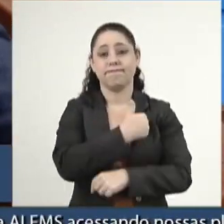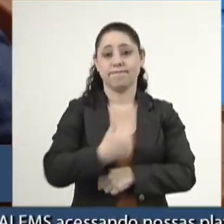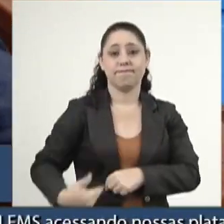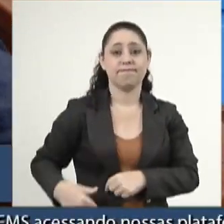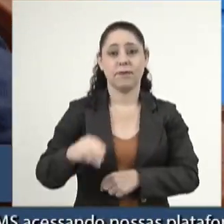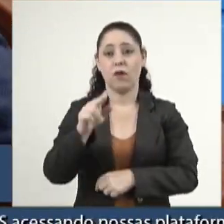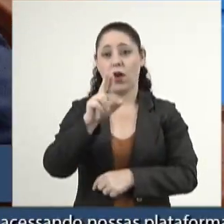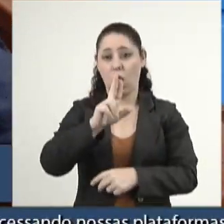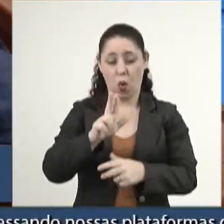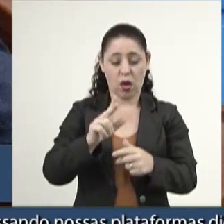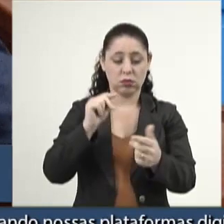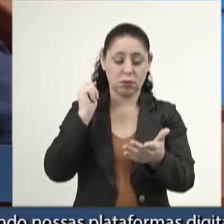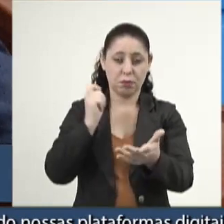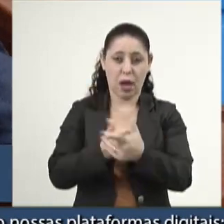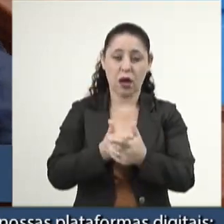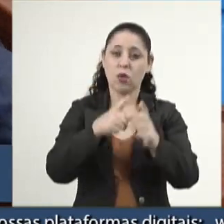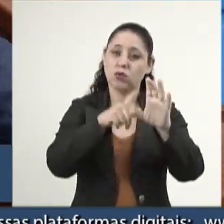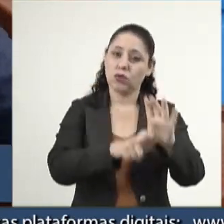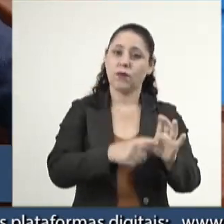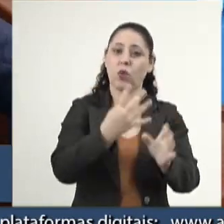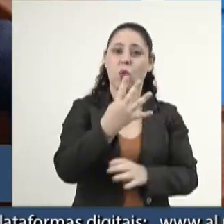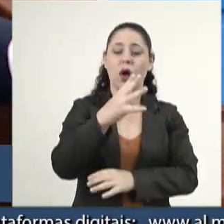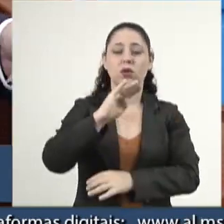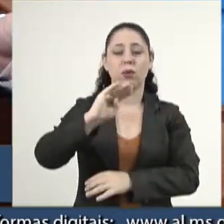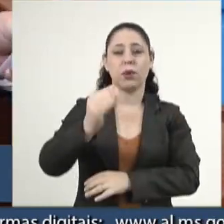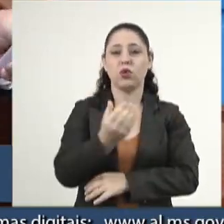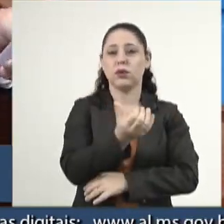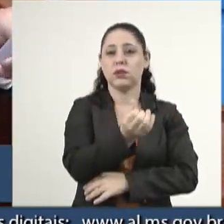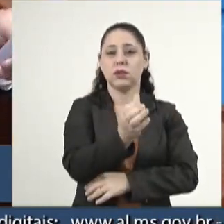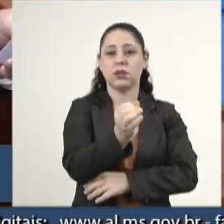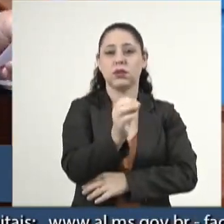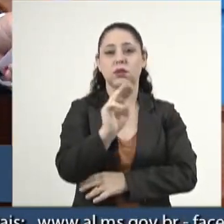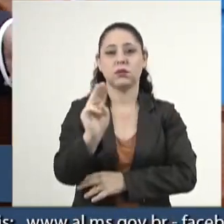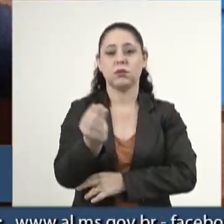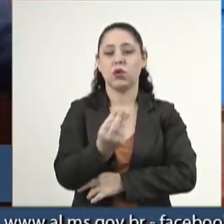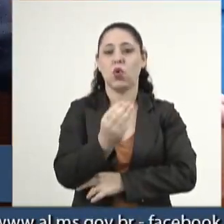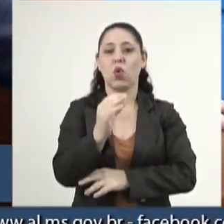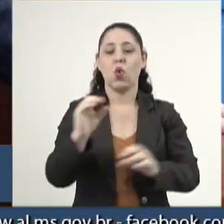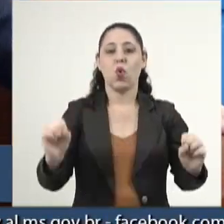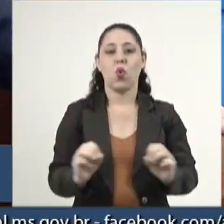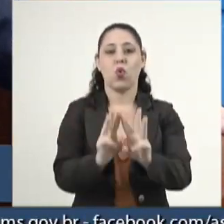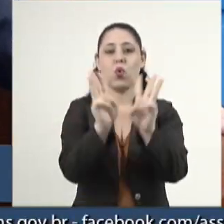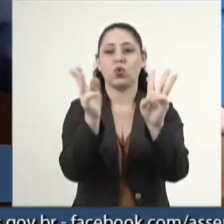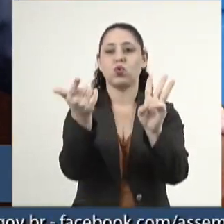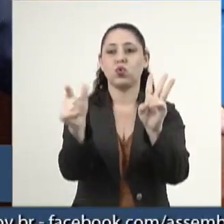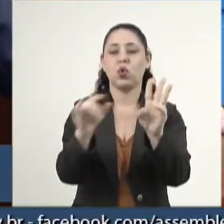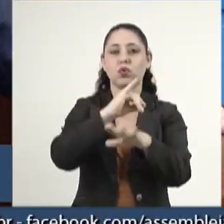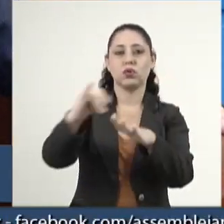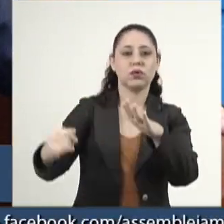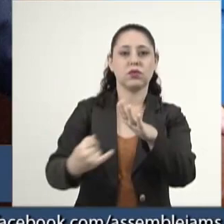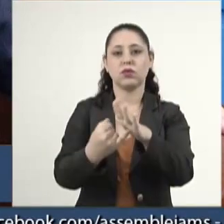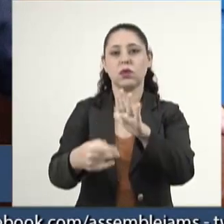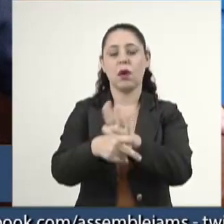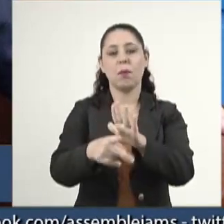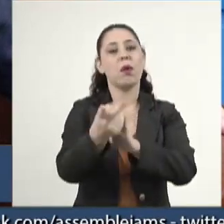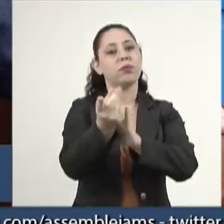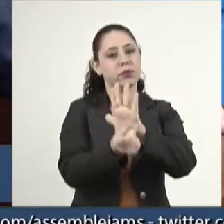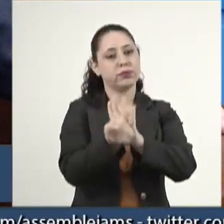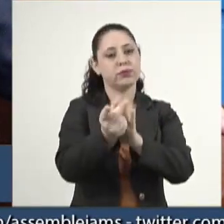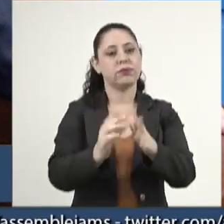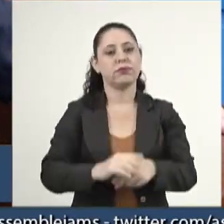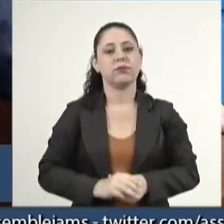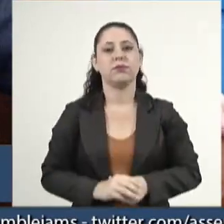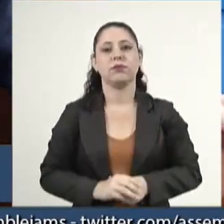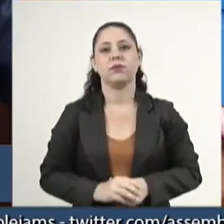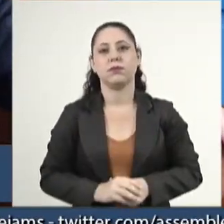Lula quitou uma dívida de 4 bilhões e 600 milhões com a ONU e outras instituições financeiras.